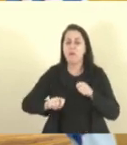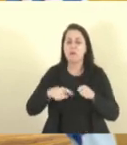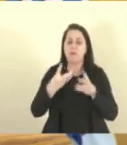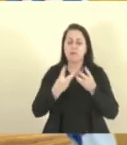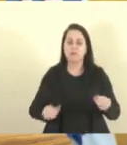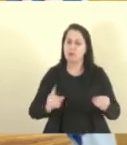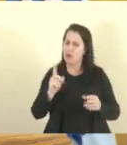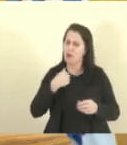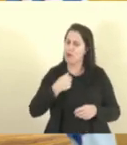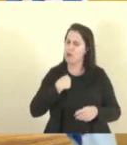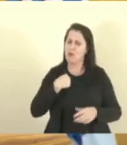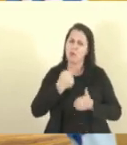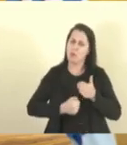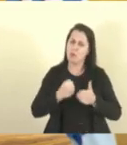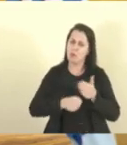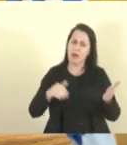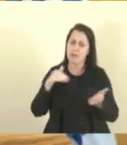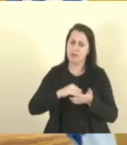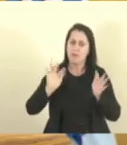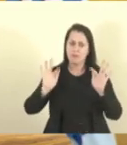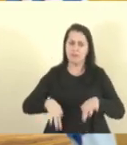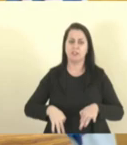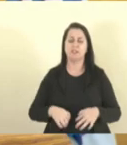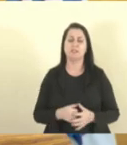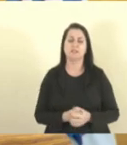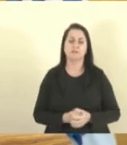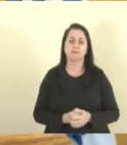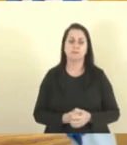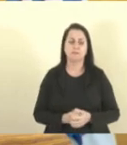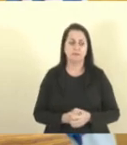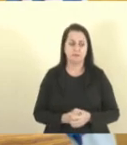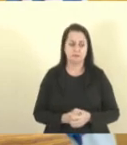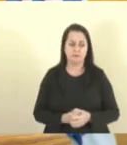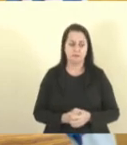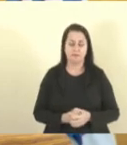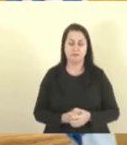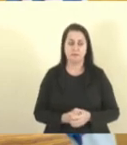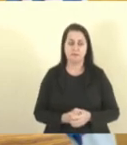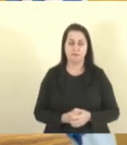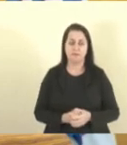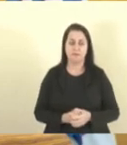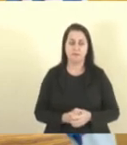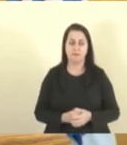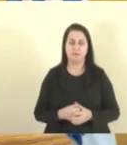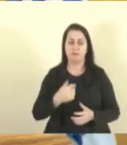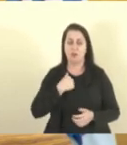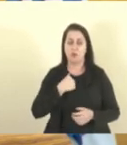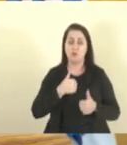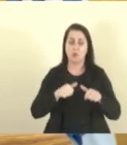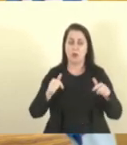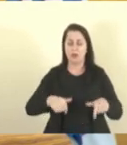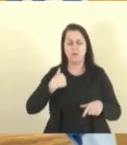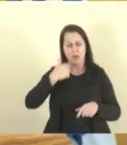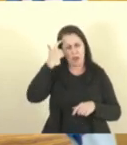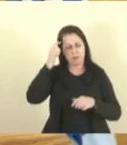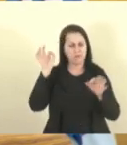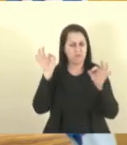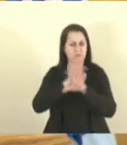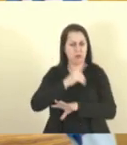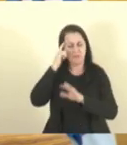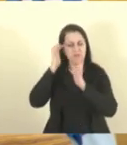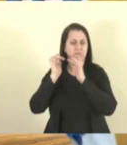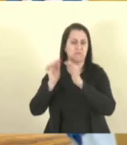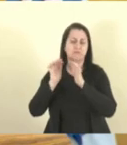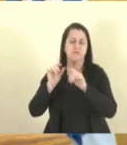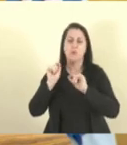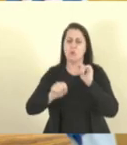eu vou até o fim, e eu já estou aqui, com a minha cabeça feita, de que